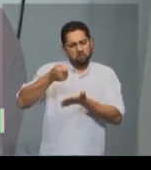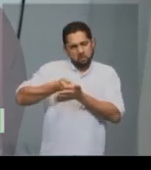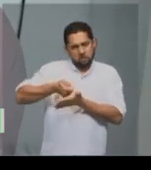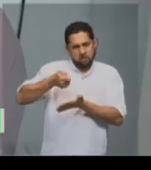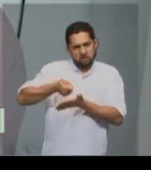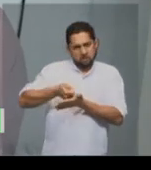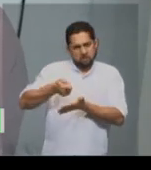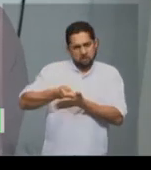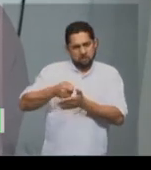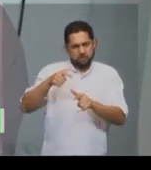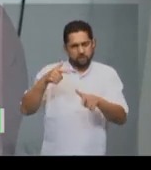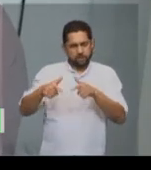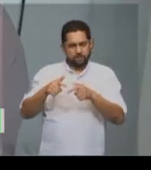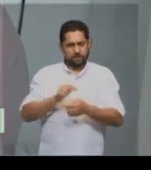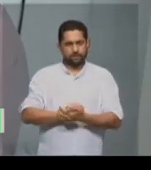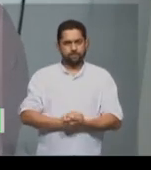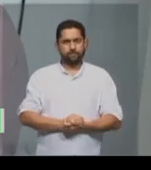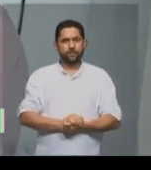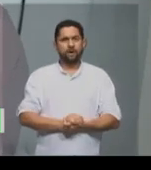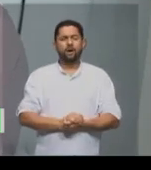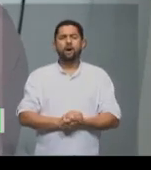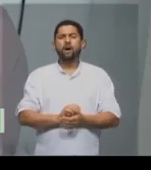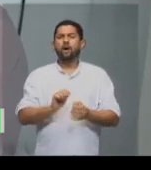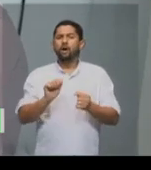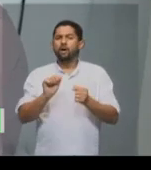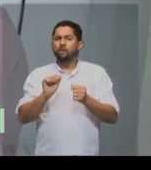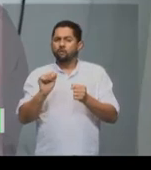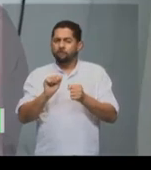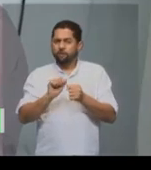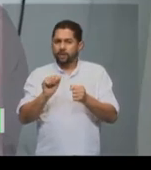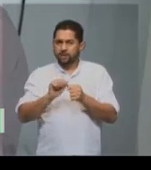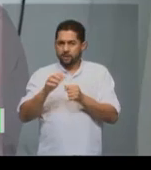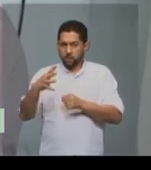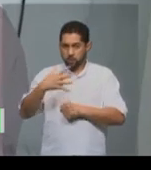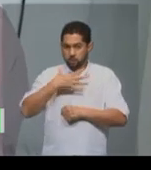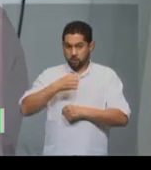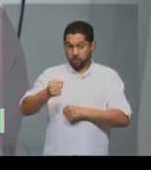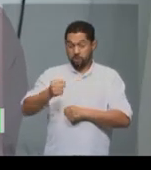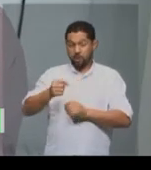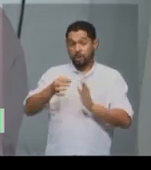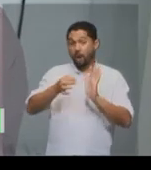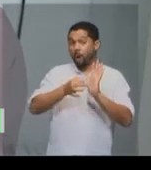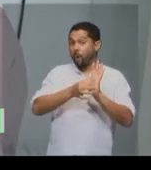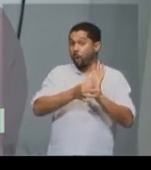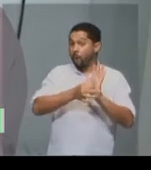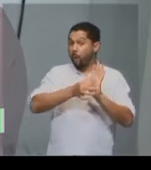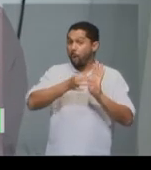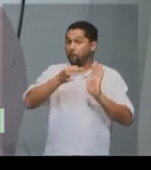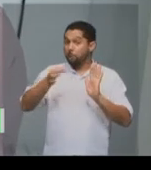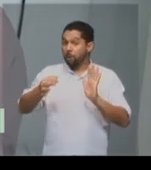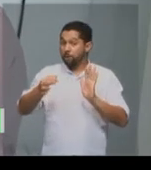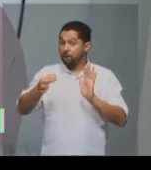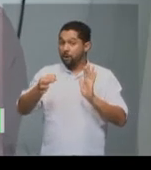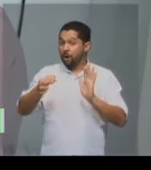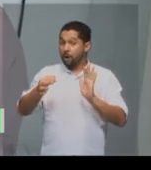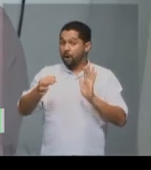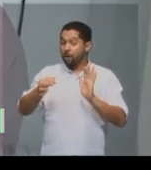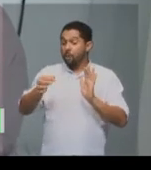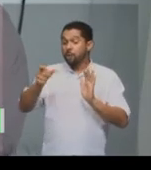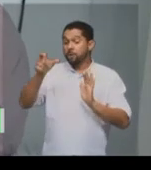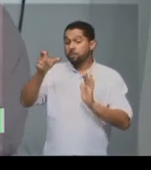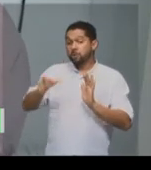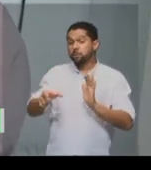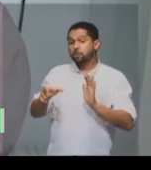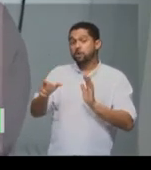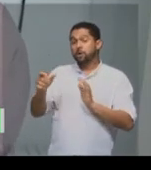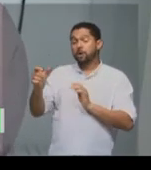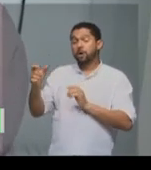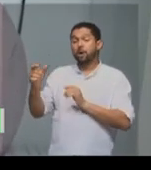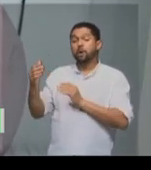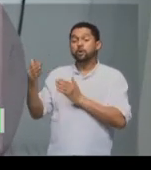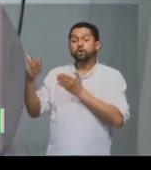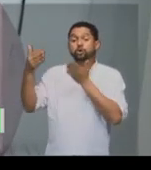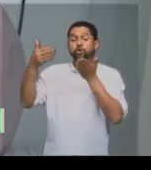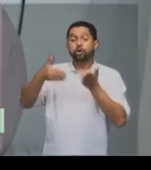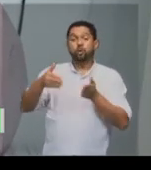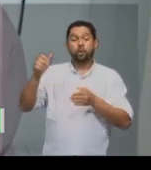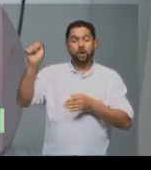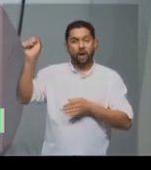cometer suicídio na ótica daquelas pessoas que eram escravizadas era, sim, uma forma de resistência.